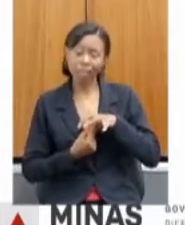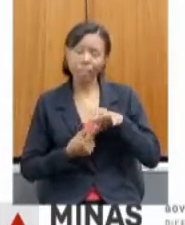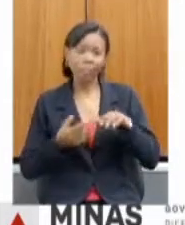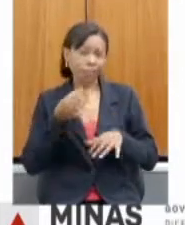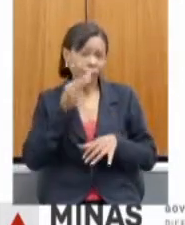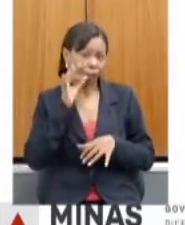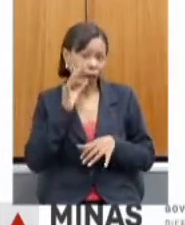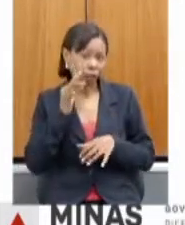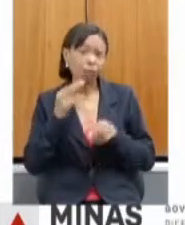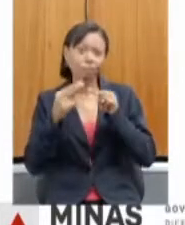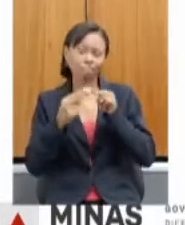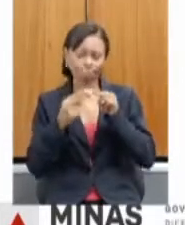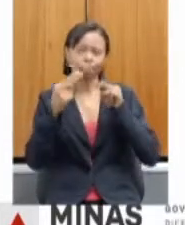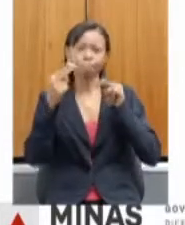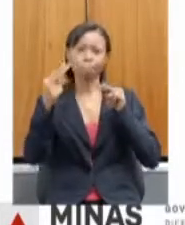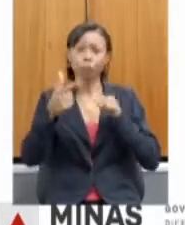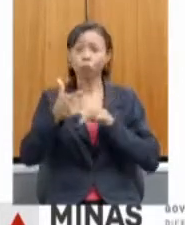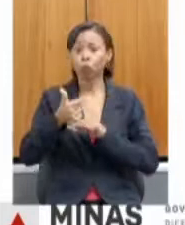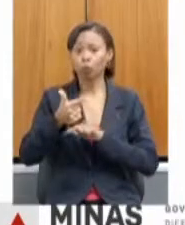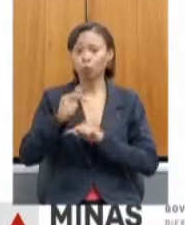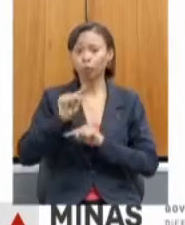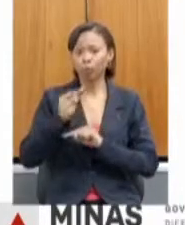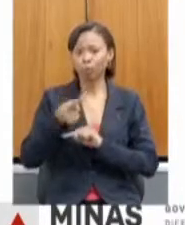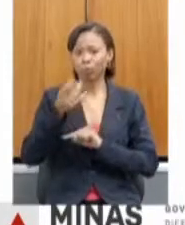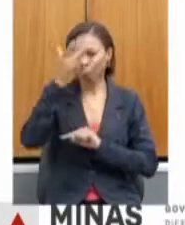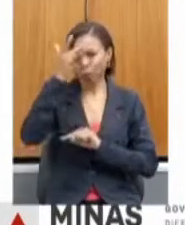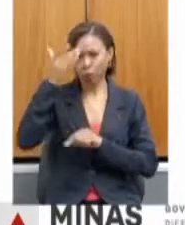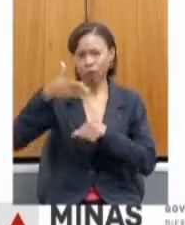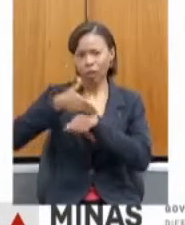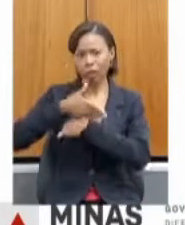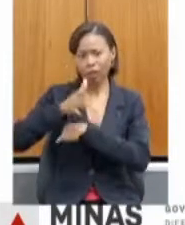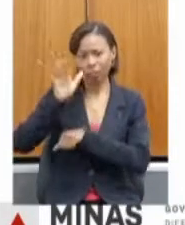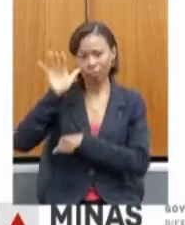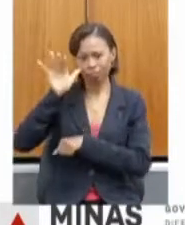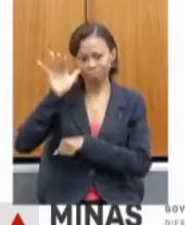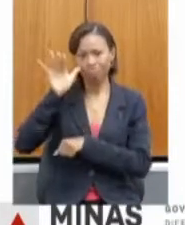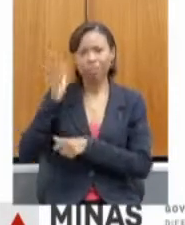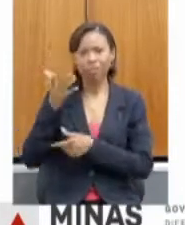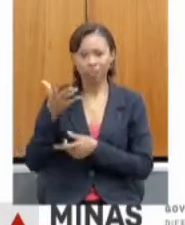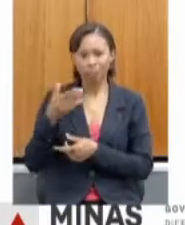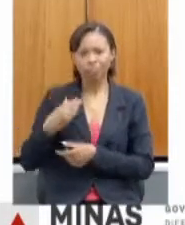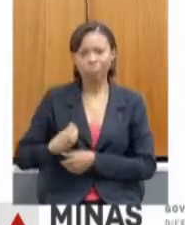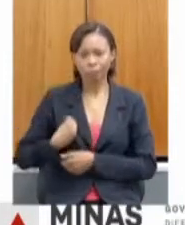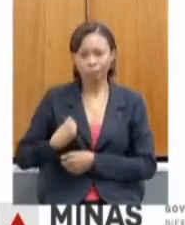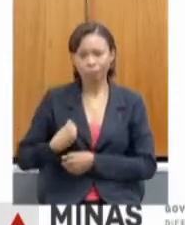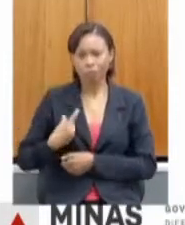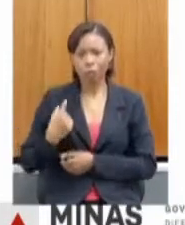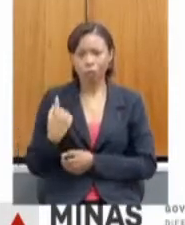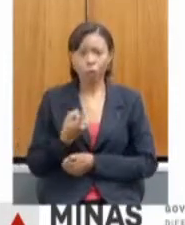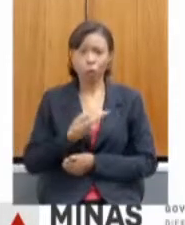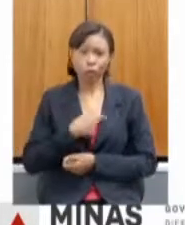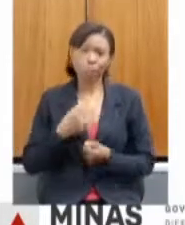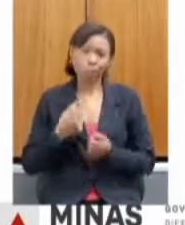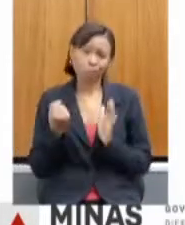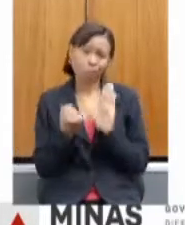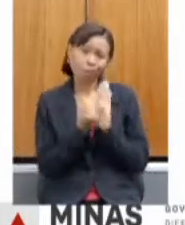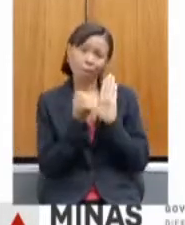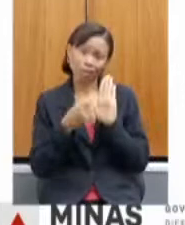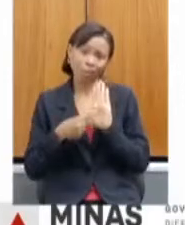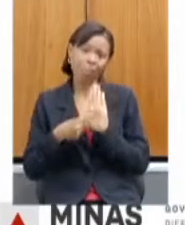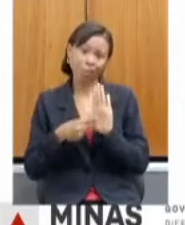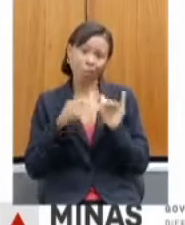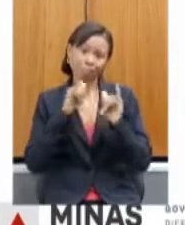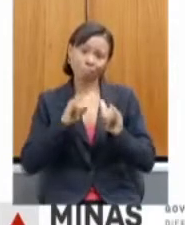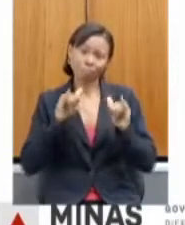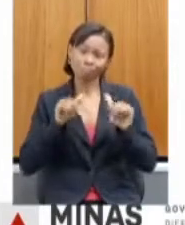cerca de 12 mil acessos, que a gente precisa realmente manter a marca, manter a ação de alguma forma para os próximos